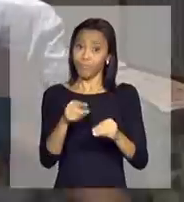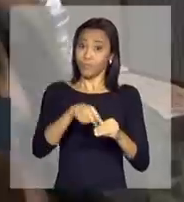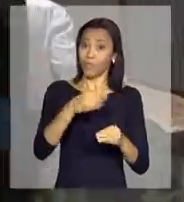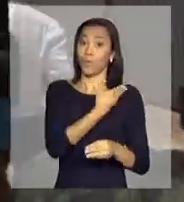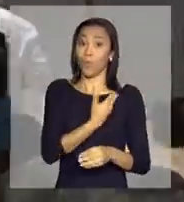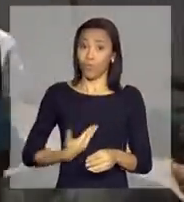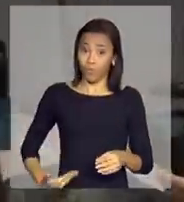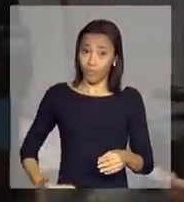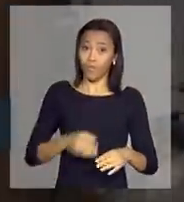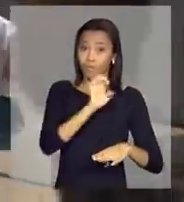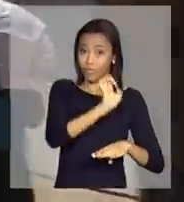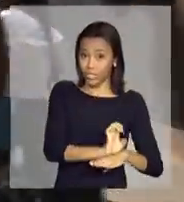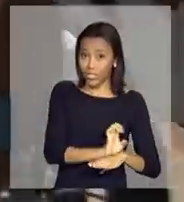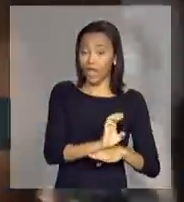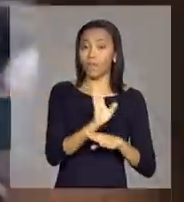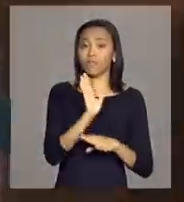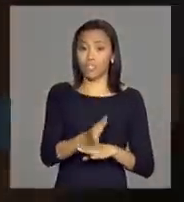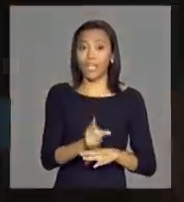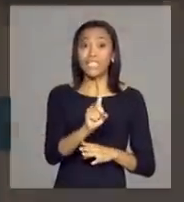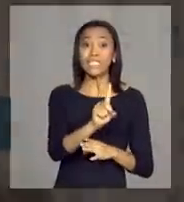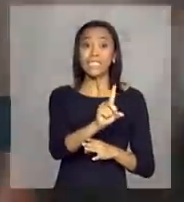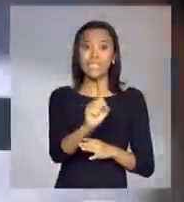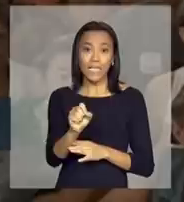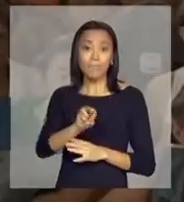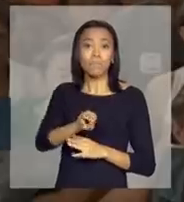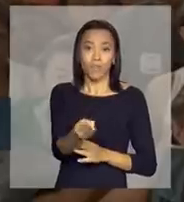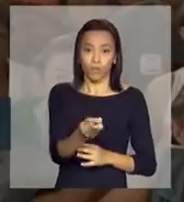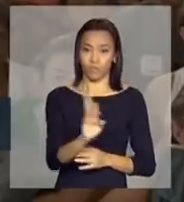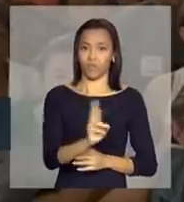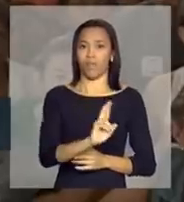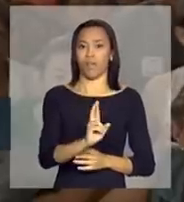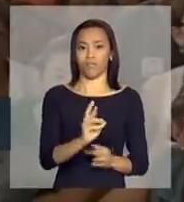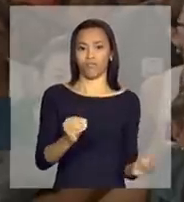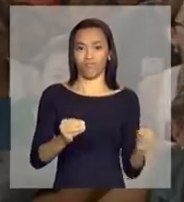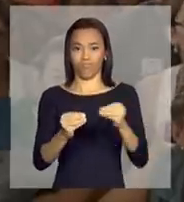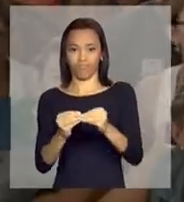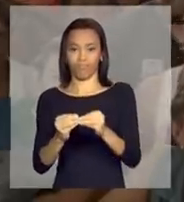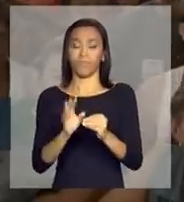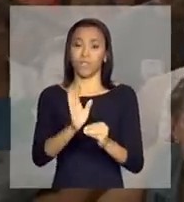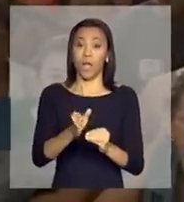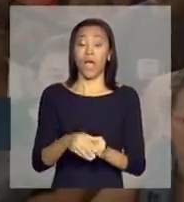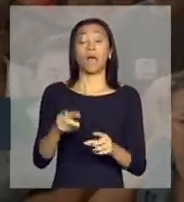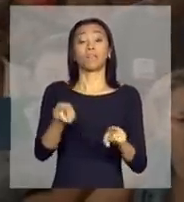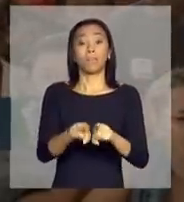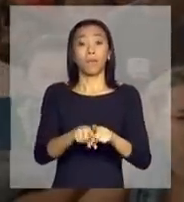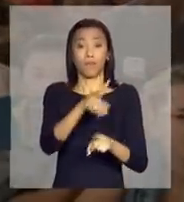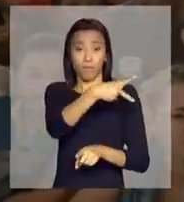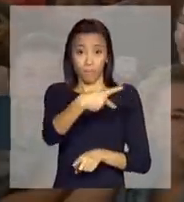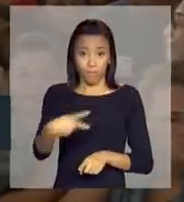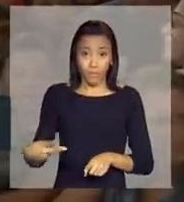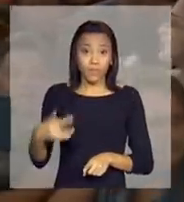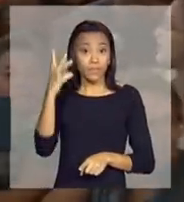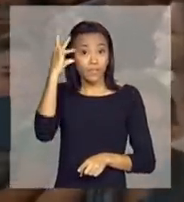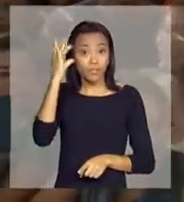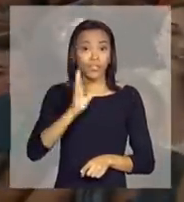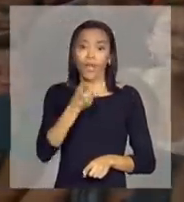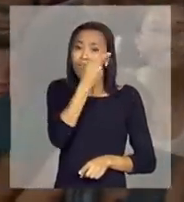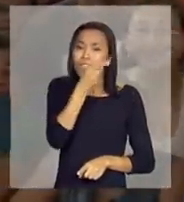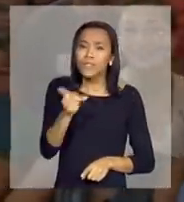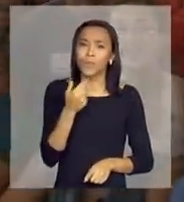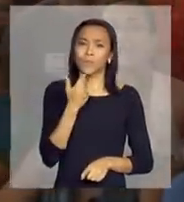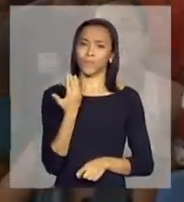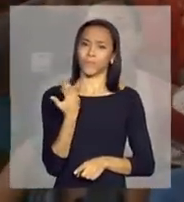governo do estado de Alagoas de 100 milhões de reais. A presidenta Dilma Rousseff visitou há pouco, então,